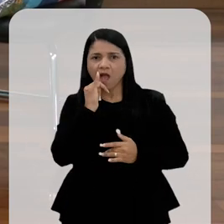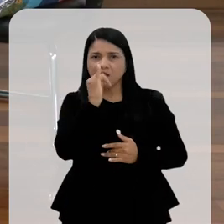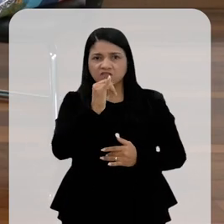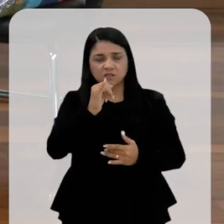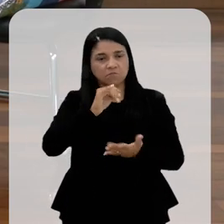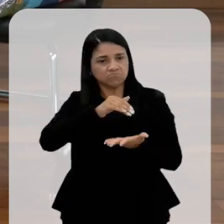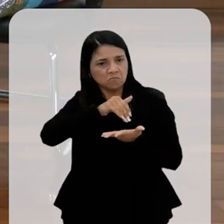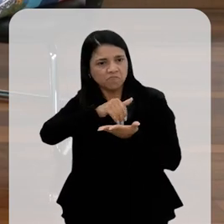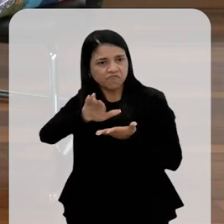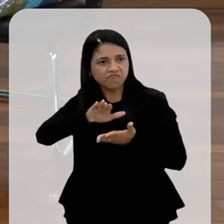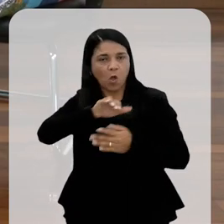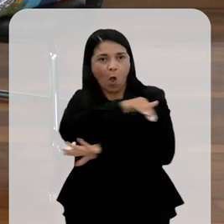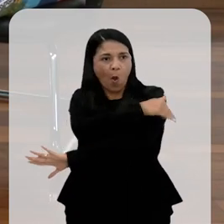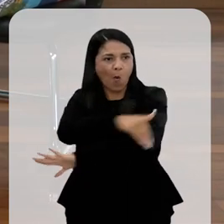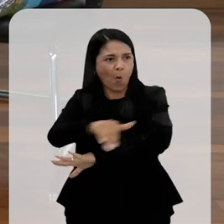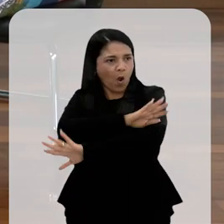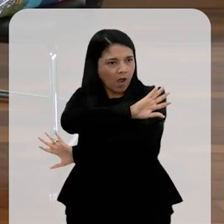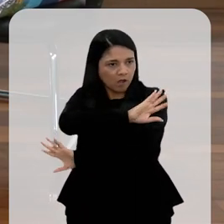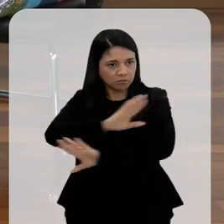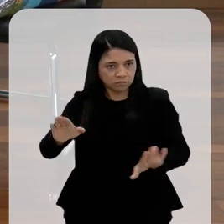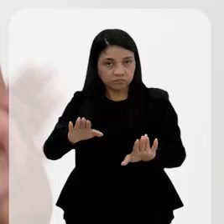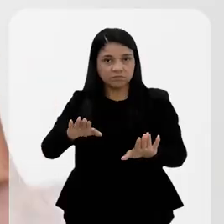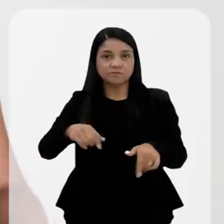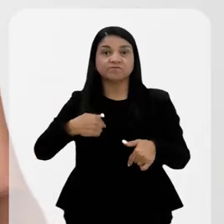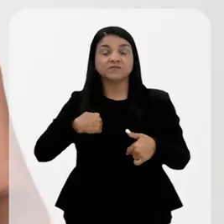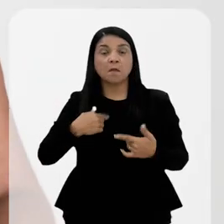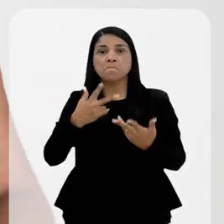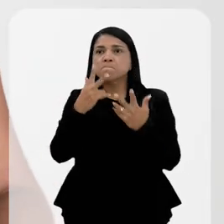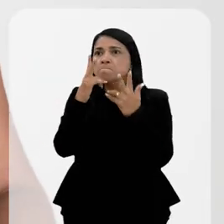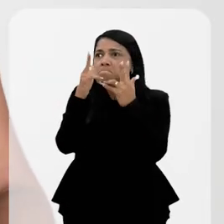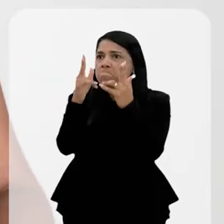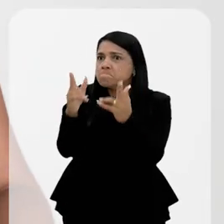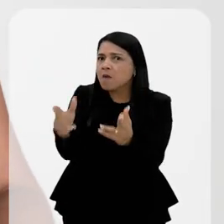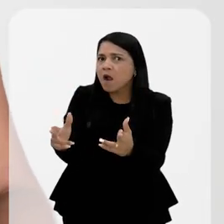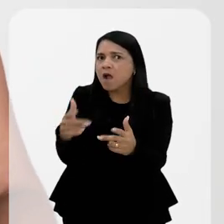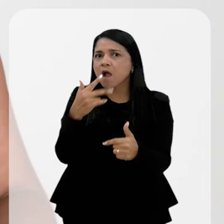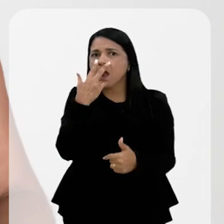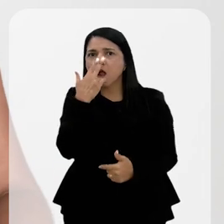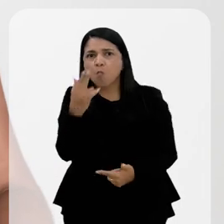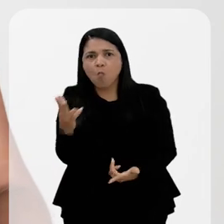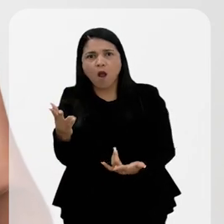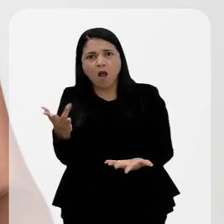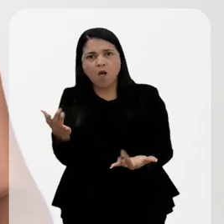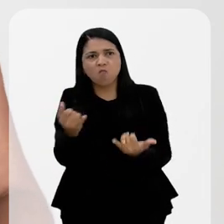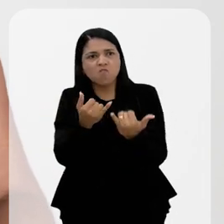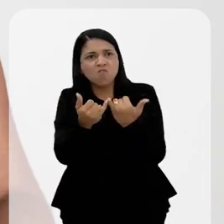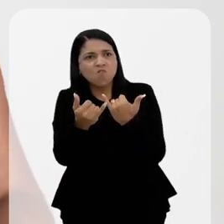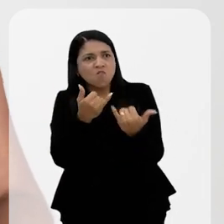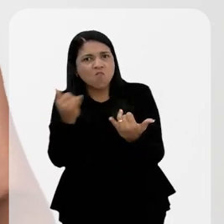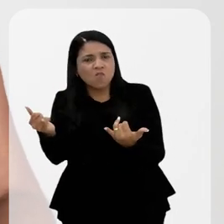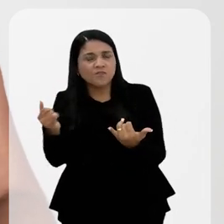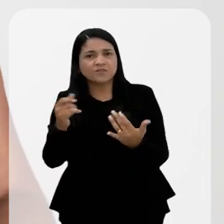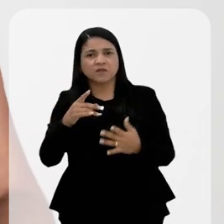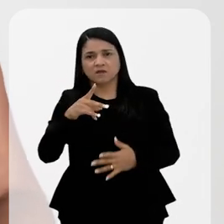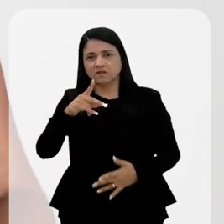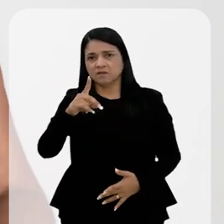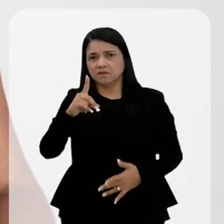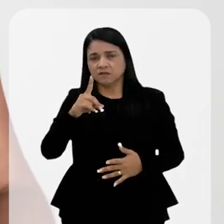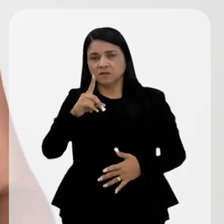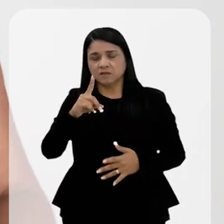colocou aquele aviso põe-se para a rua. É basicamente que a Defesa Civil do Rio de Janeiro tem feito com